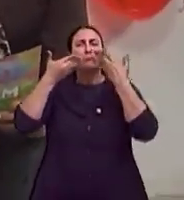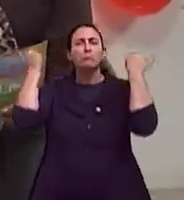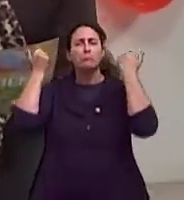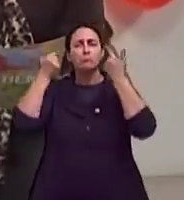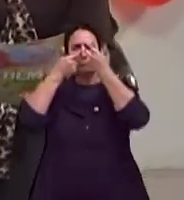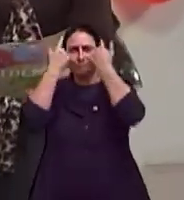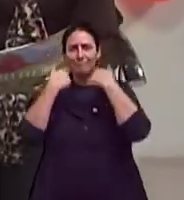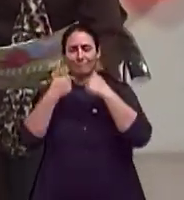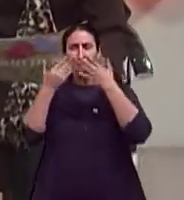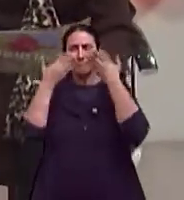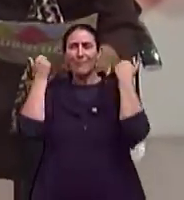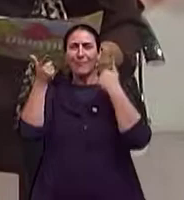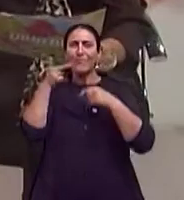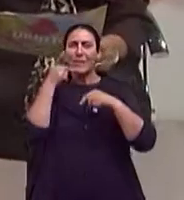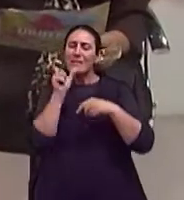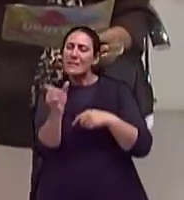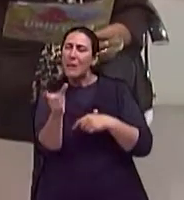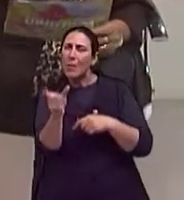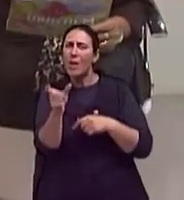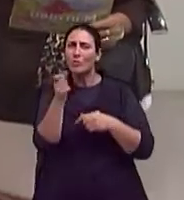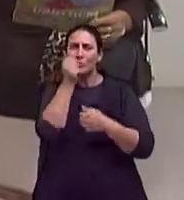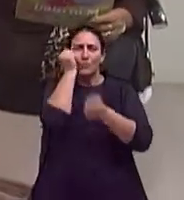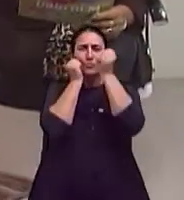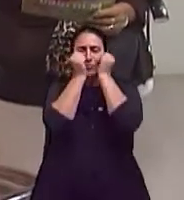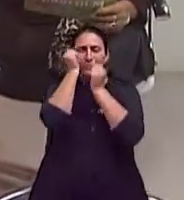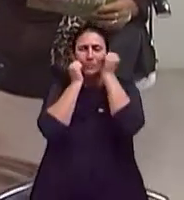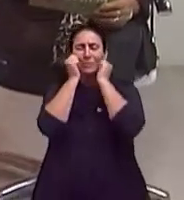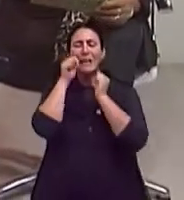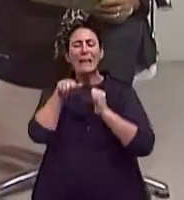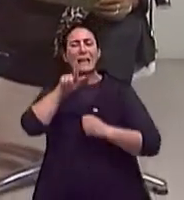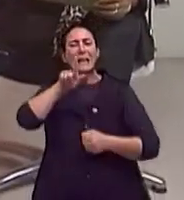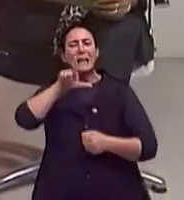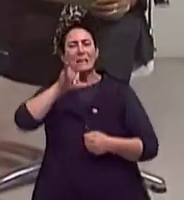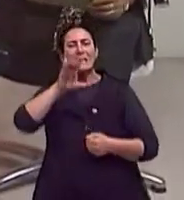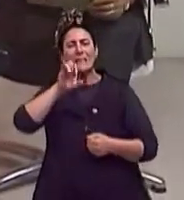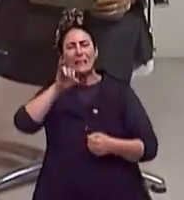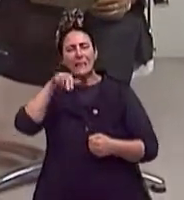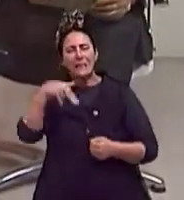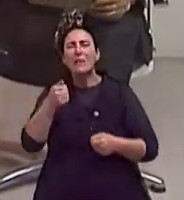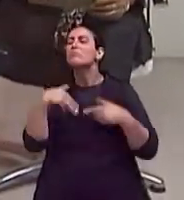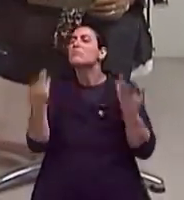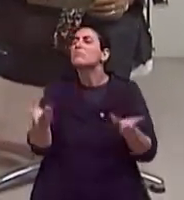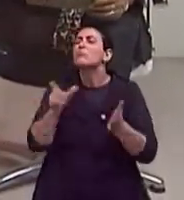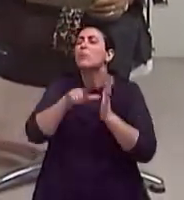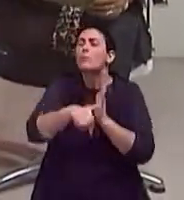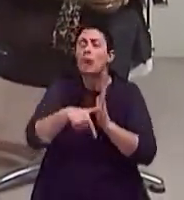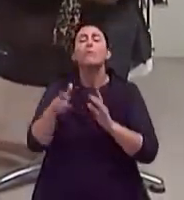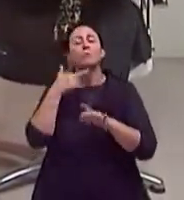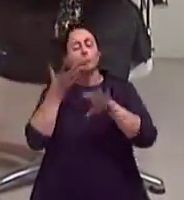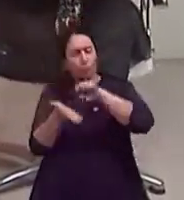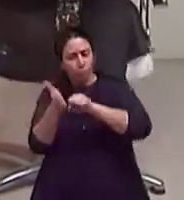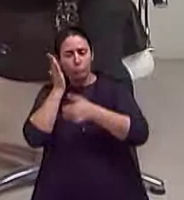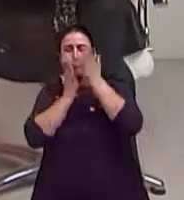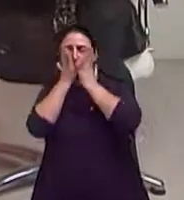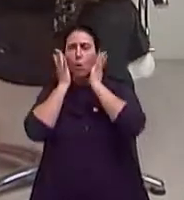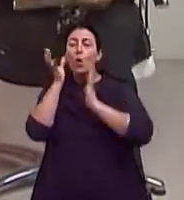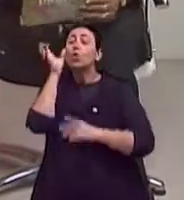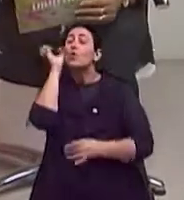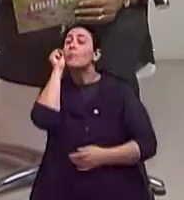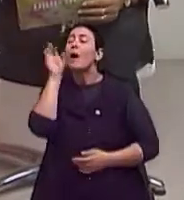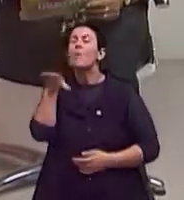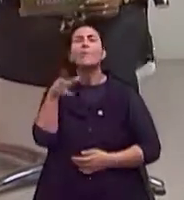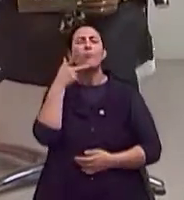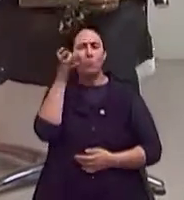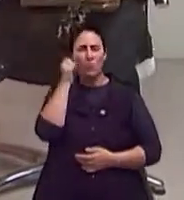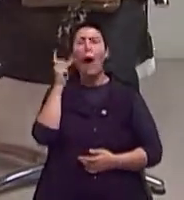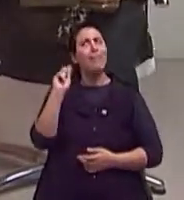sabonete, que nem o senhor falou. Sabonete, glicelina, usar Depois vai o hidratante? Usar o hidratante, compatível com o seco sempre. Ah, Nunca dormir